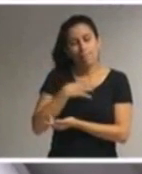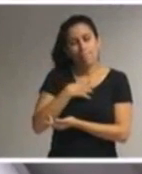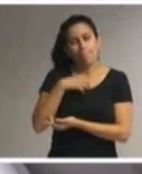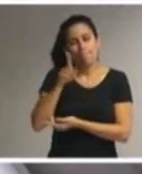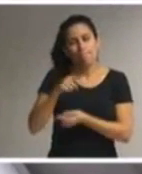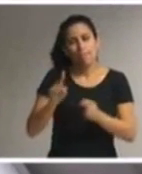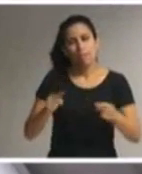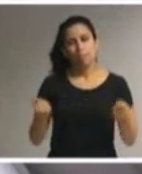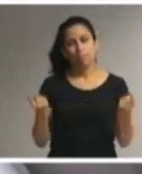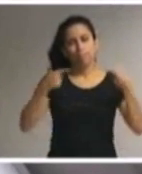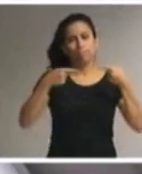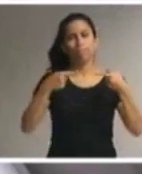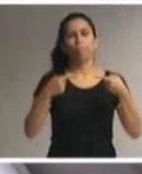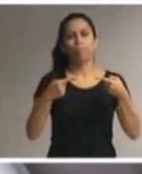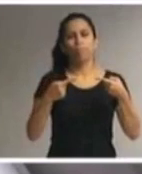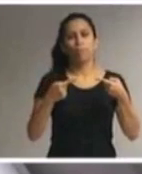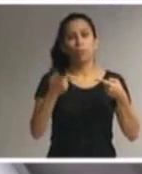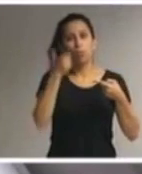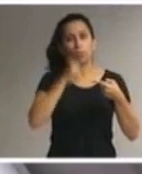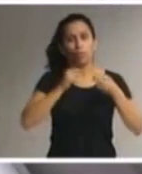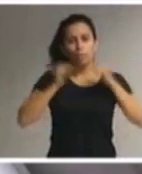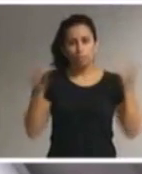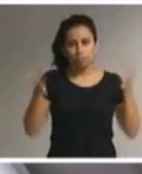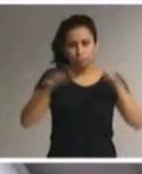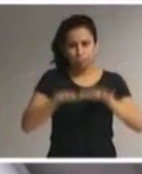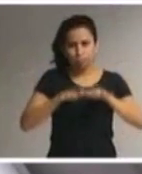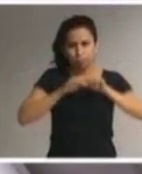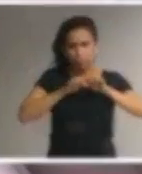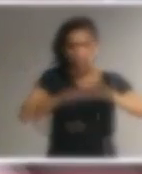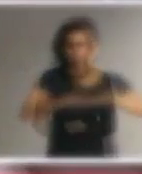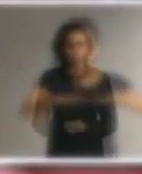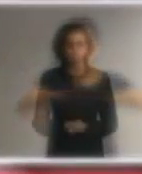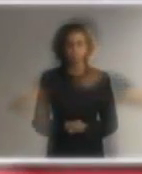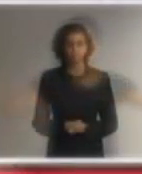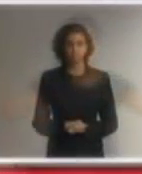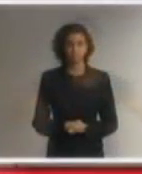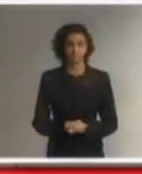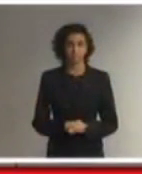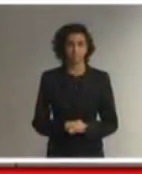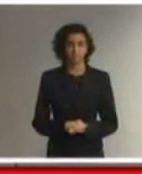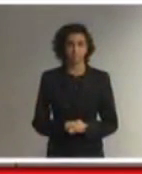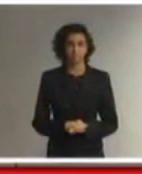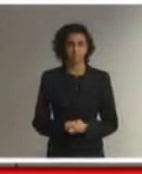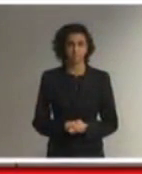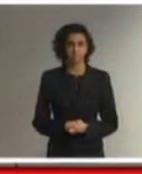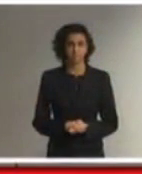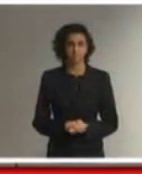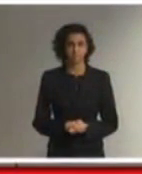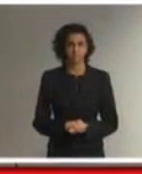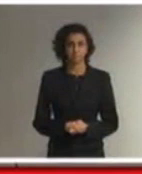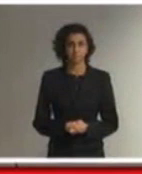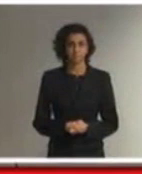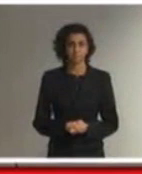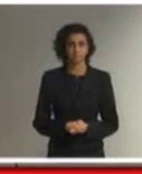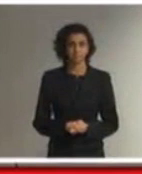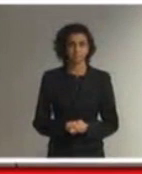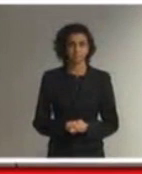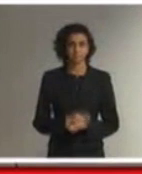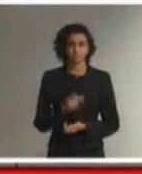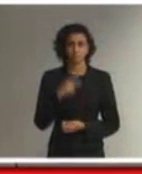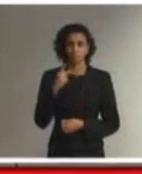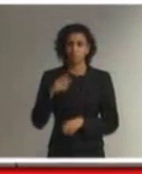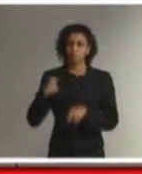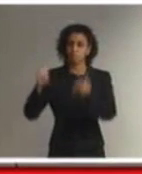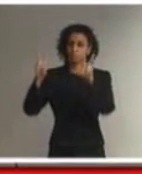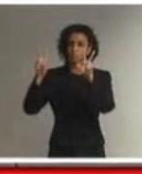para ampliar o direito de acesso à educação das pessoas com deficiência. Falar sobre as